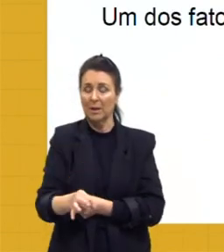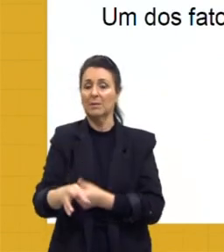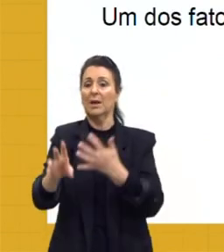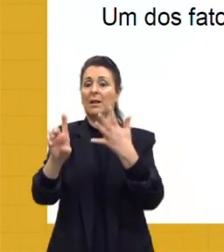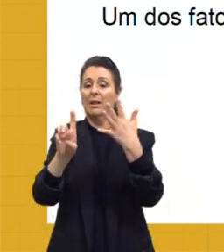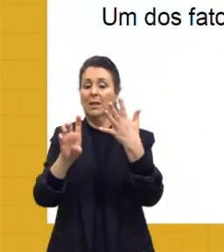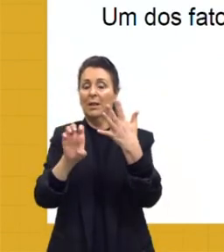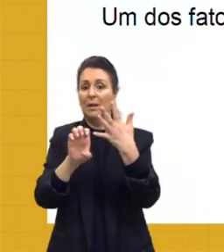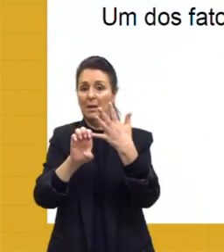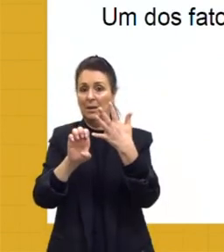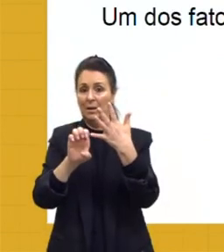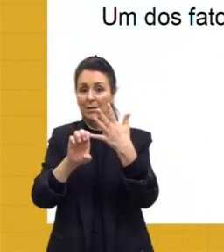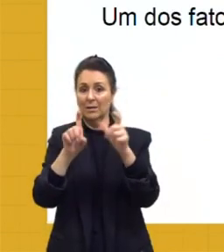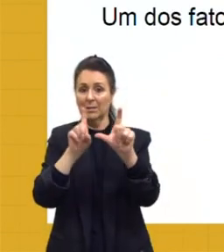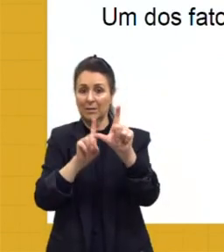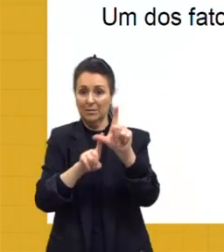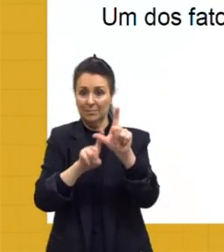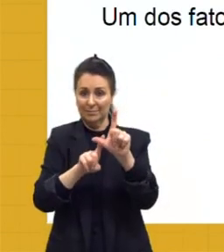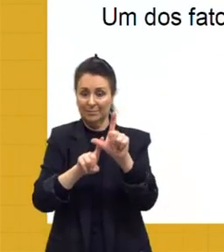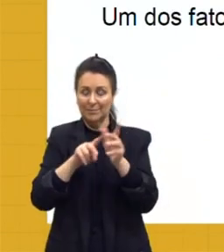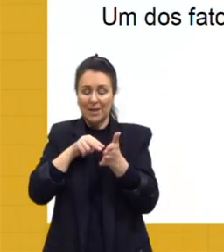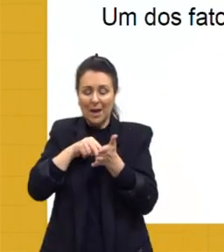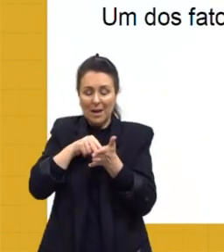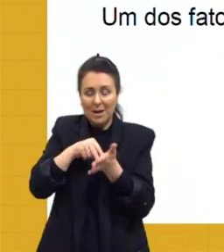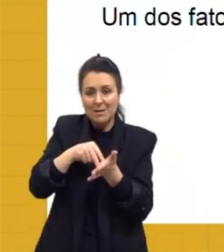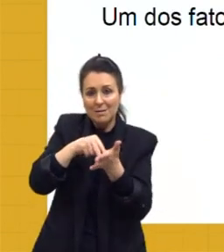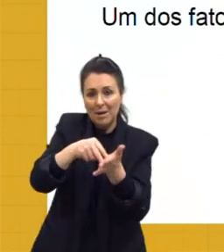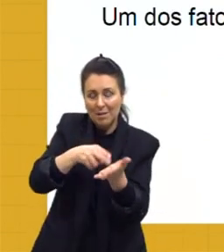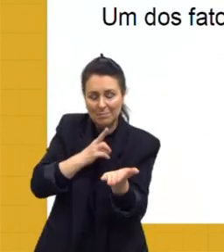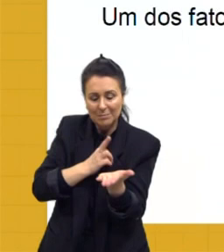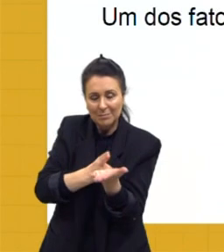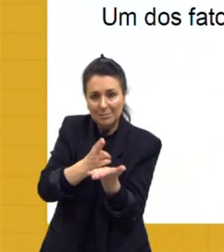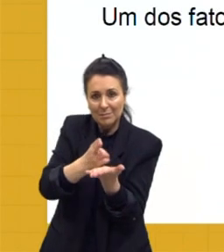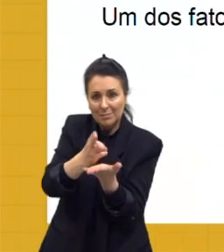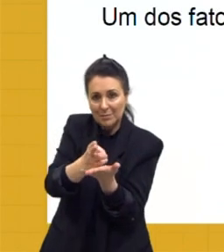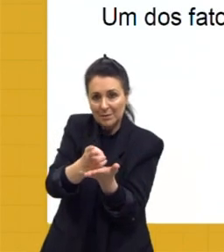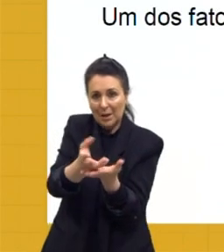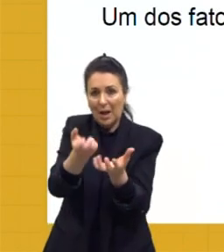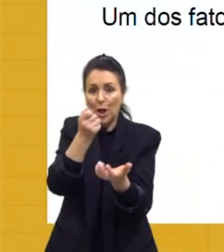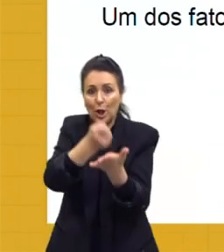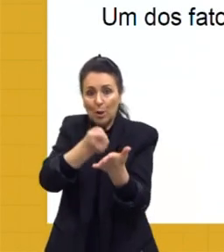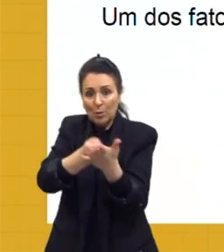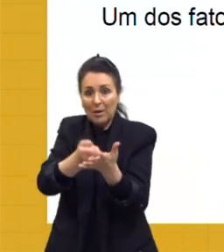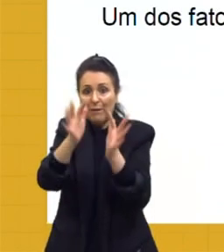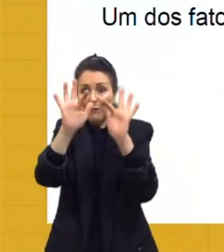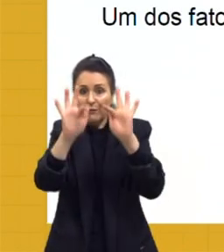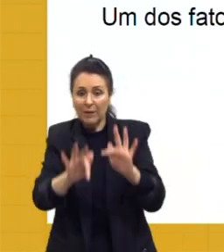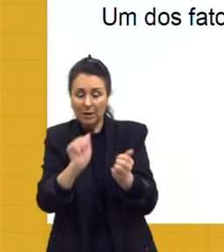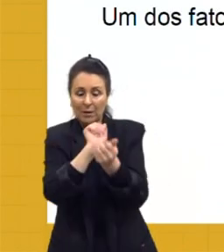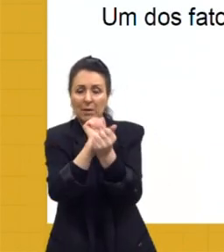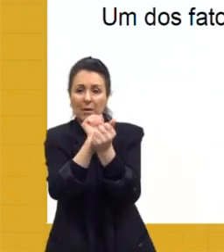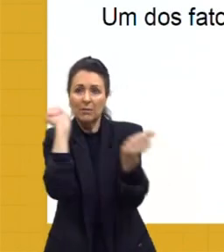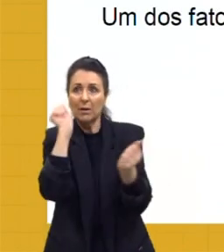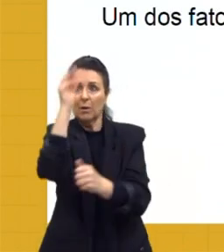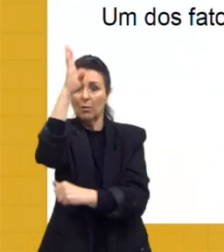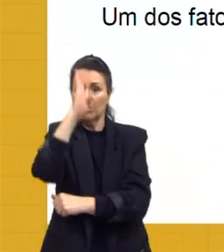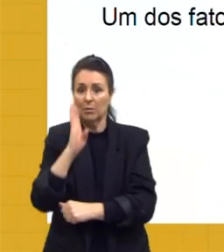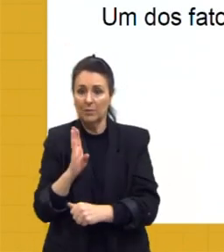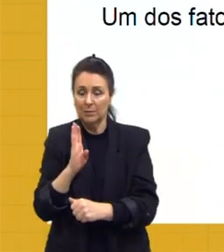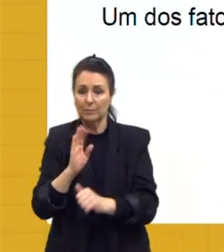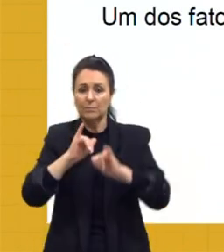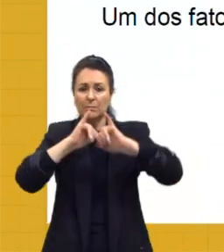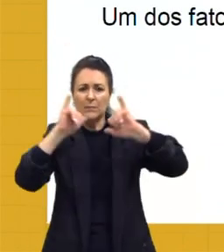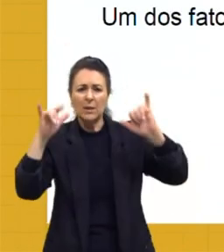da campanha abolicionista, que foi muito importante no final do Segundo Império. essa campanha abolicionista envolvia